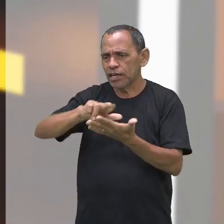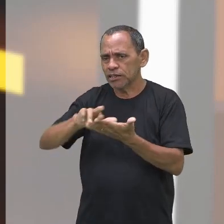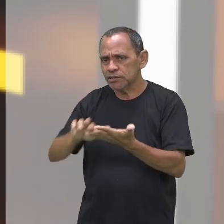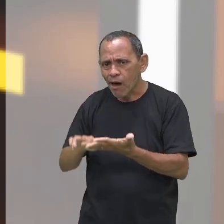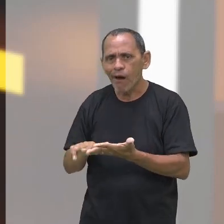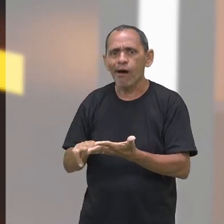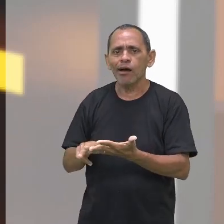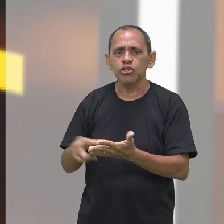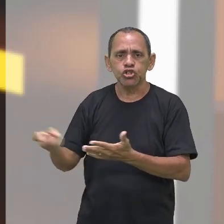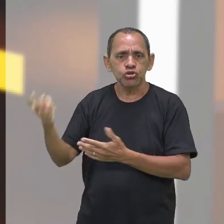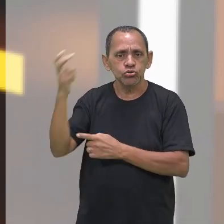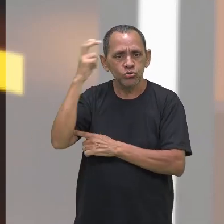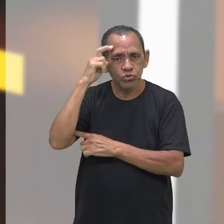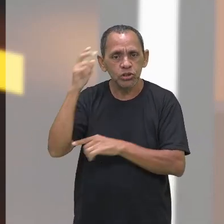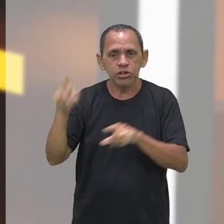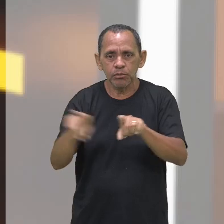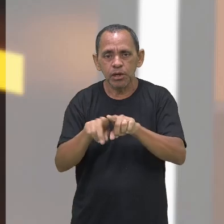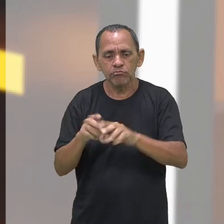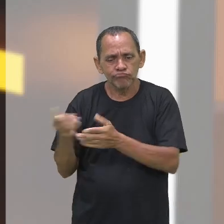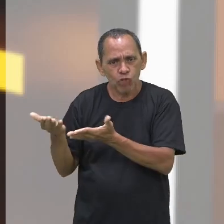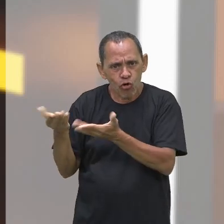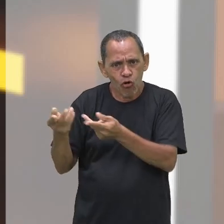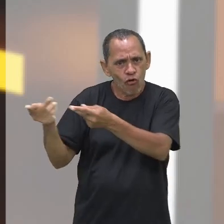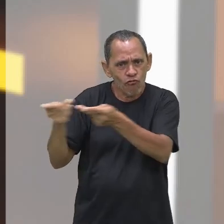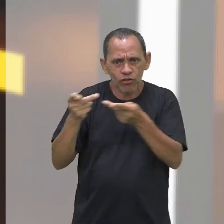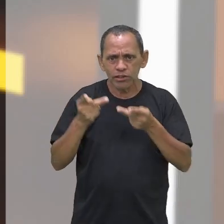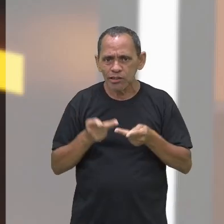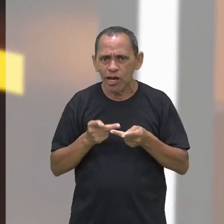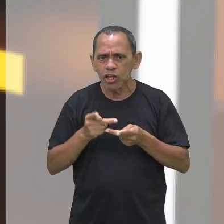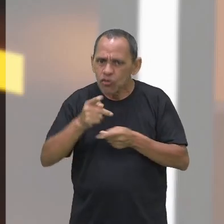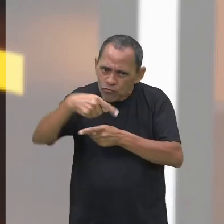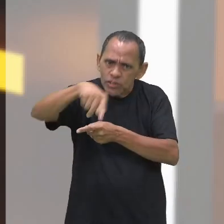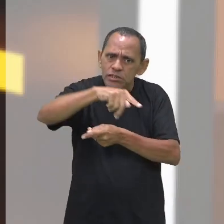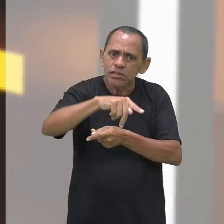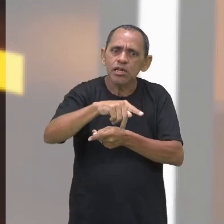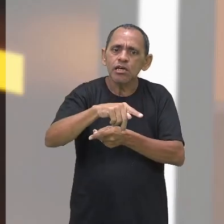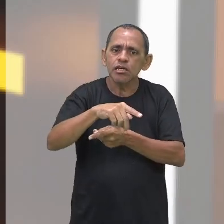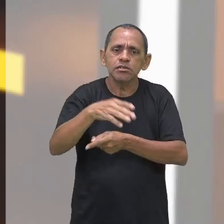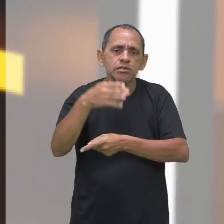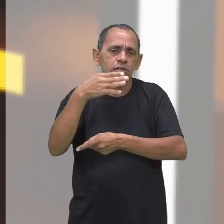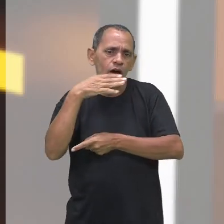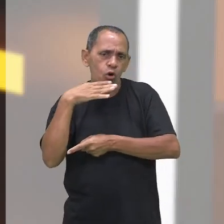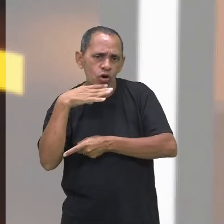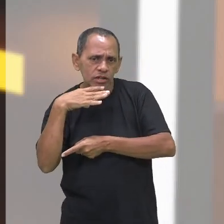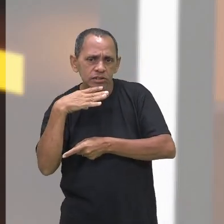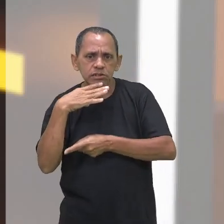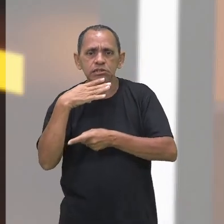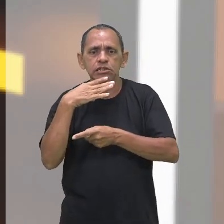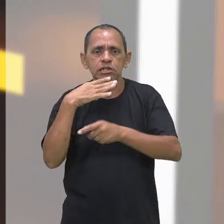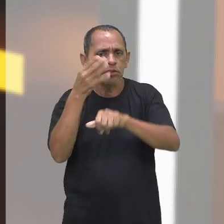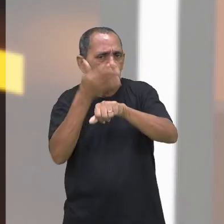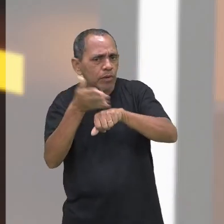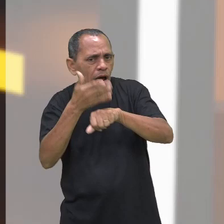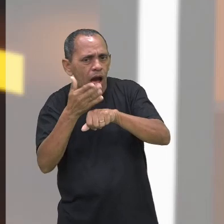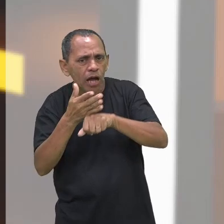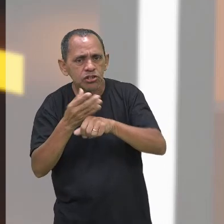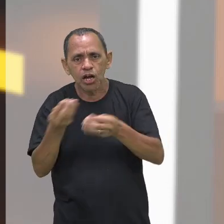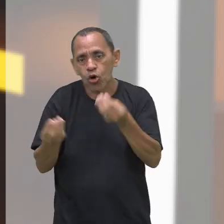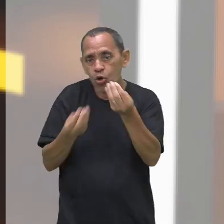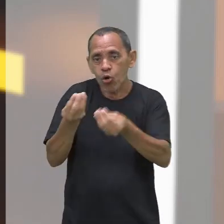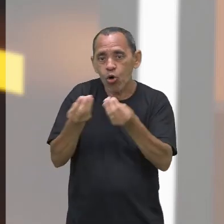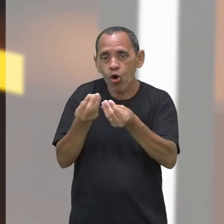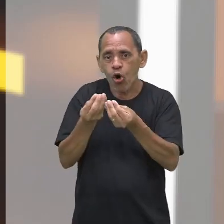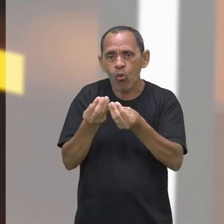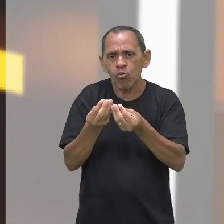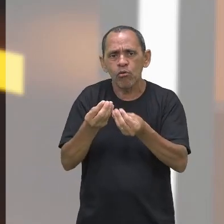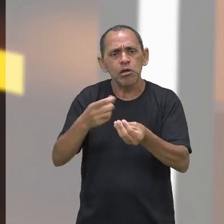cada um de vocês a entender a prática. Como é que isso se manifesta? Ah, se manifesta aqui, se